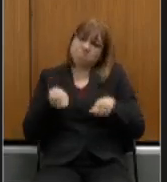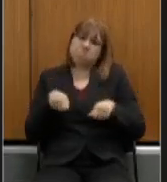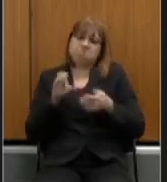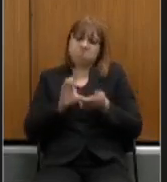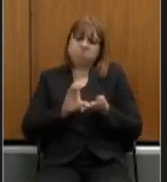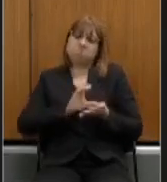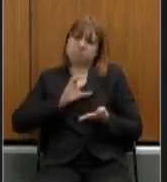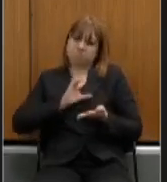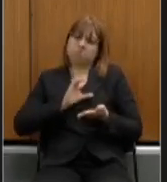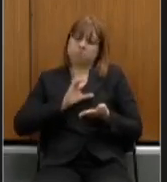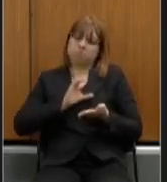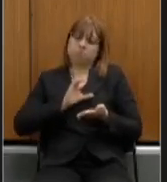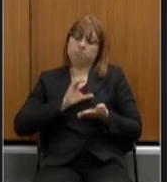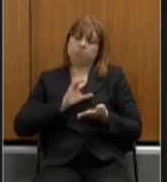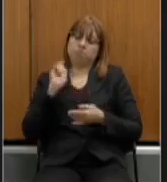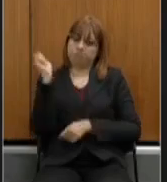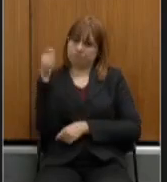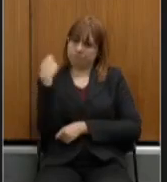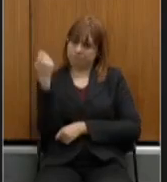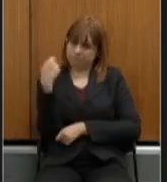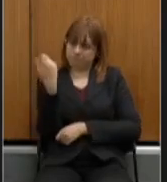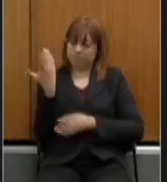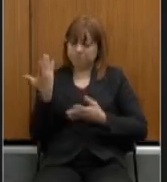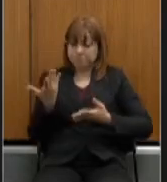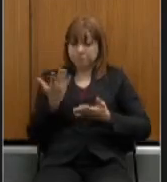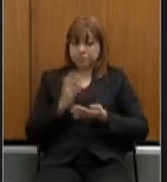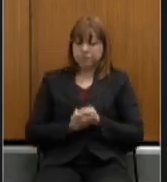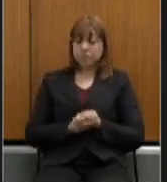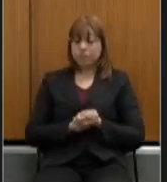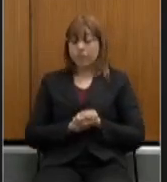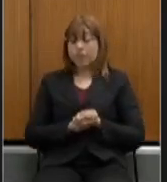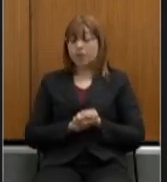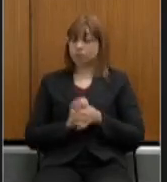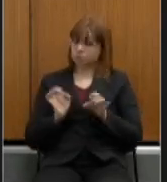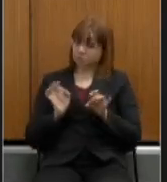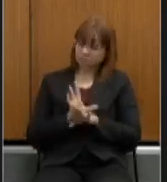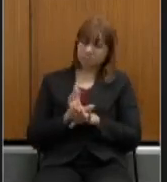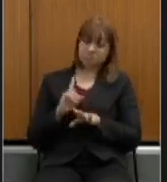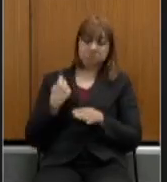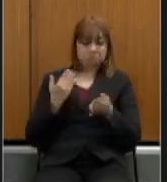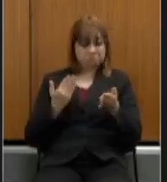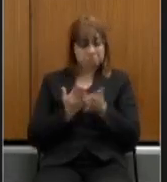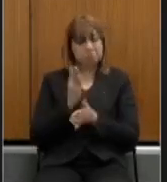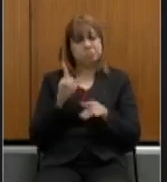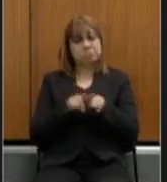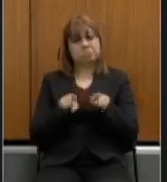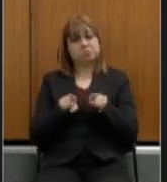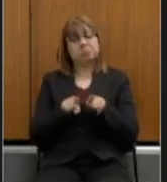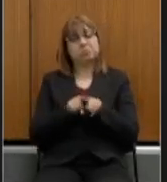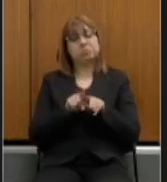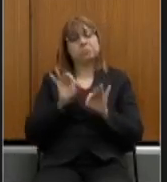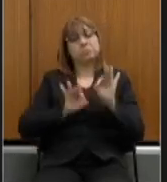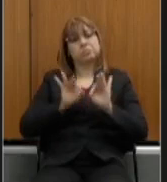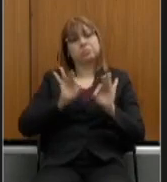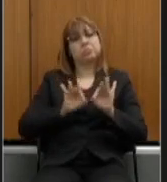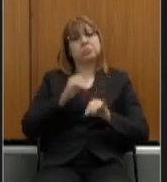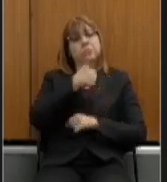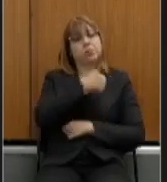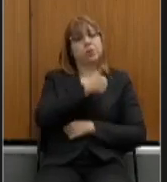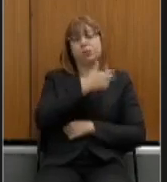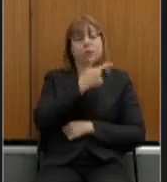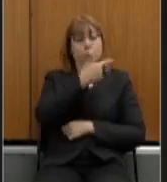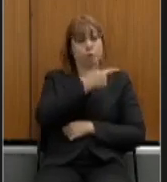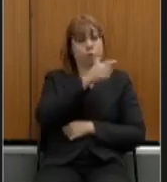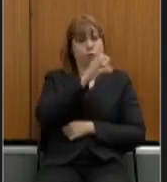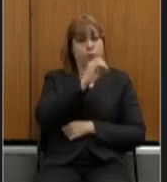recursos ou caixa do Estado do Rio Grande do Sul então logo fizemos isso aprovamos também o plano plurianual 2019 aprovamos a